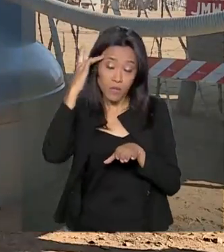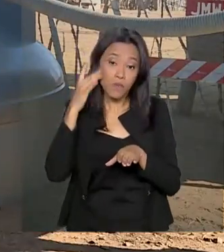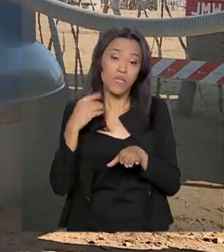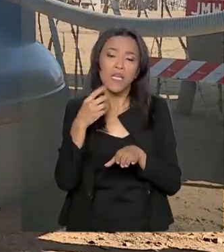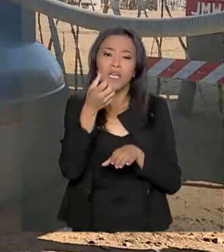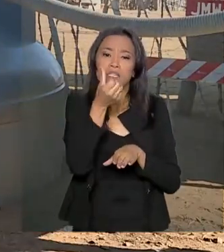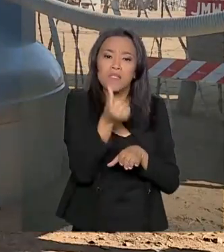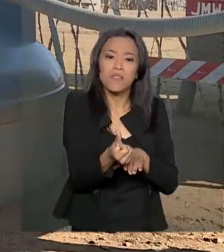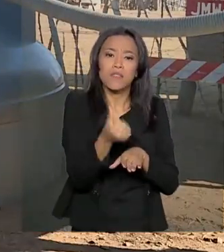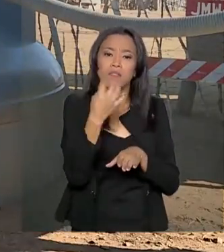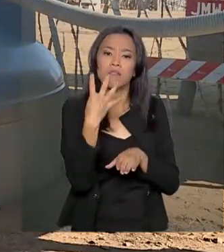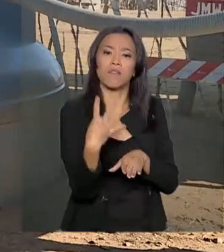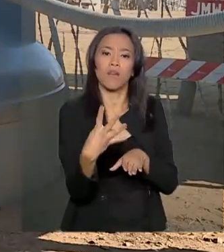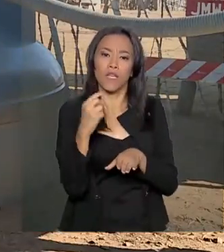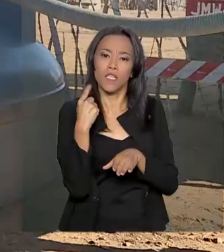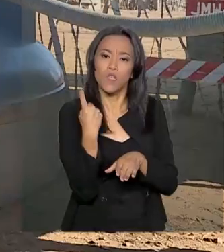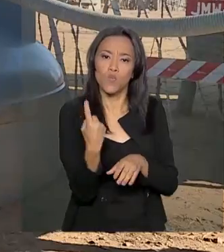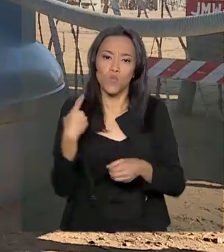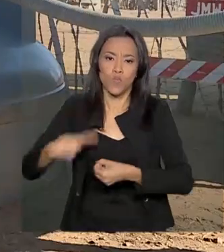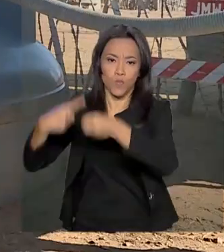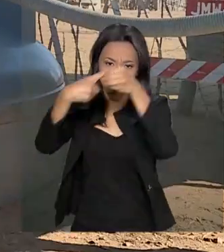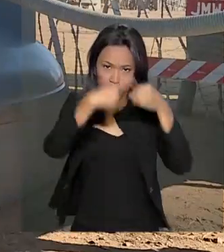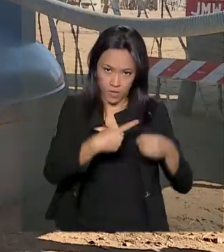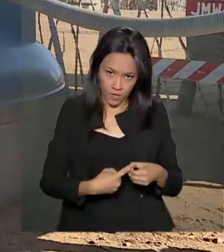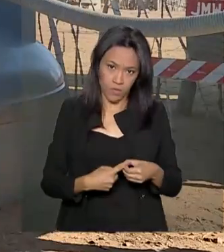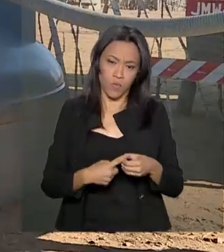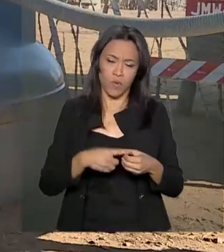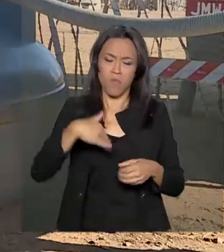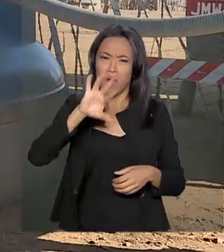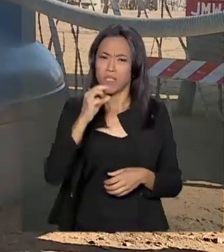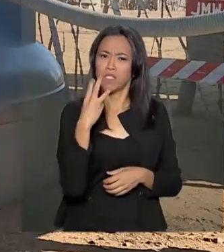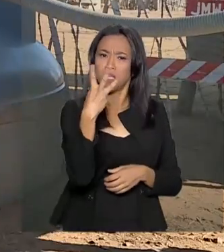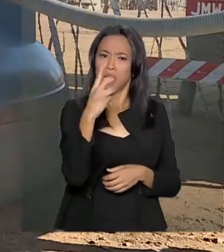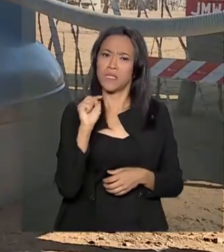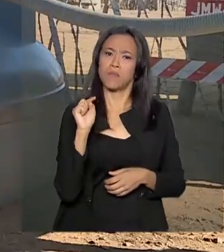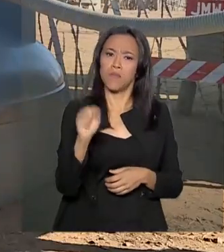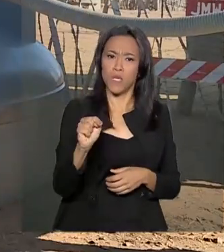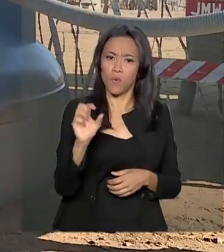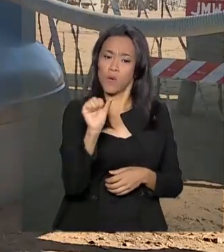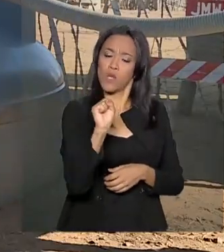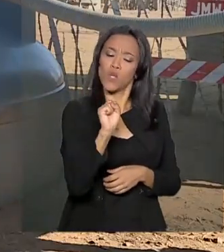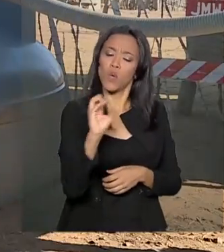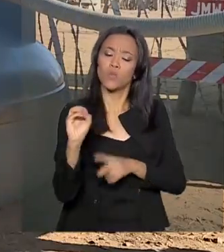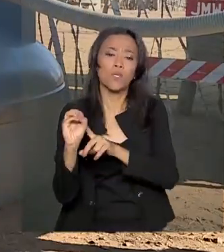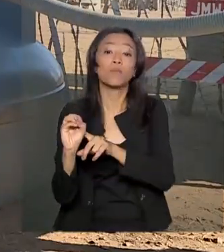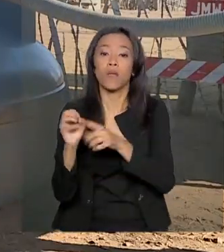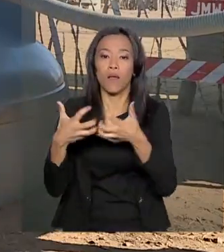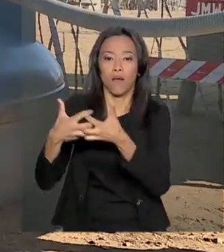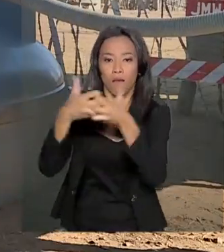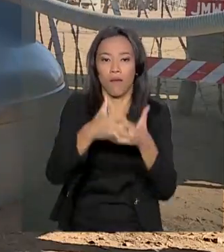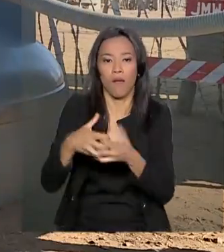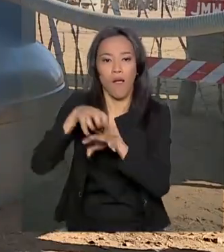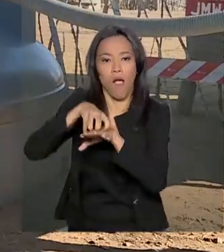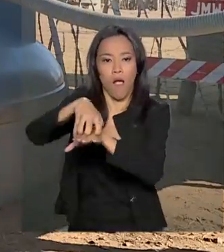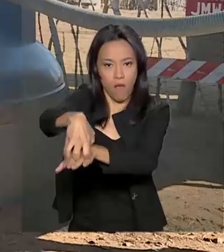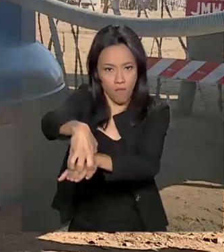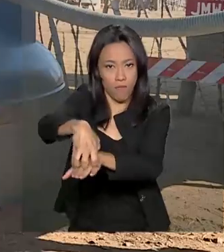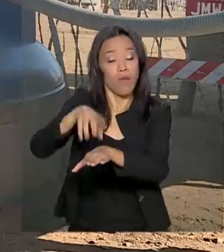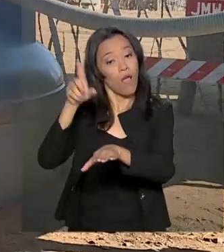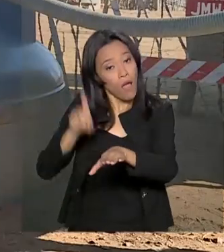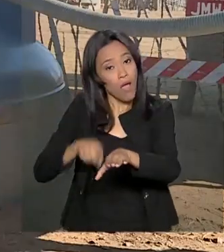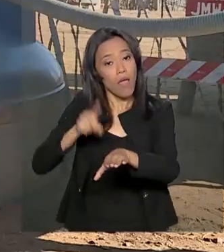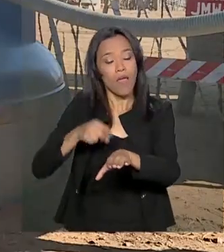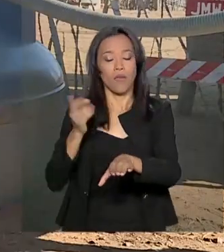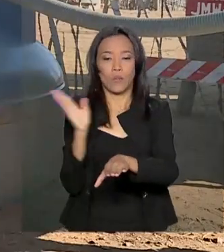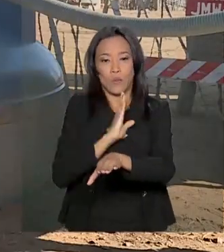municípios brasileiros, contando com mais de 3.800 carros-pipa. A ação entrega o programa emergencial de